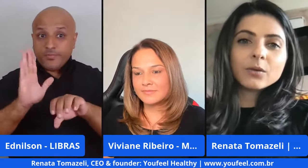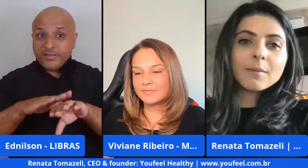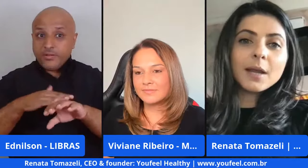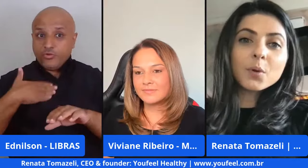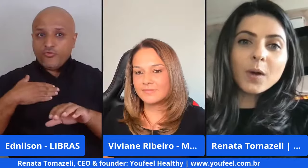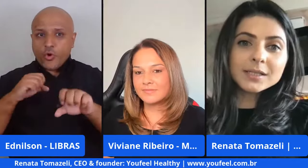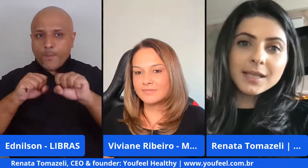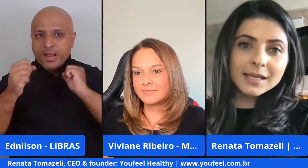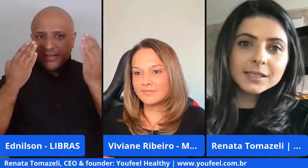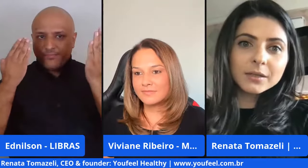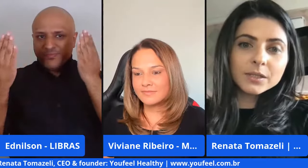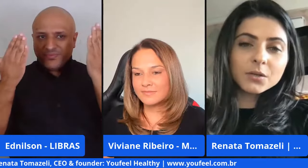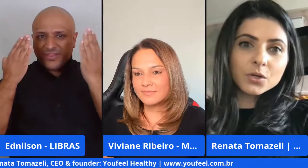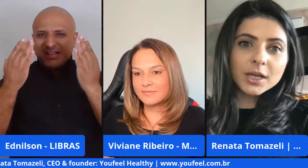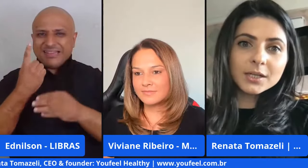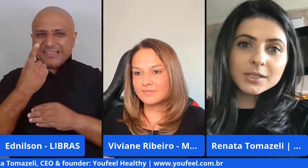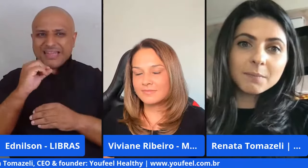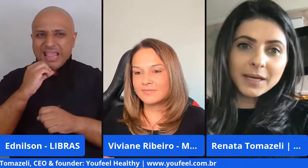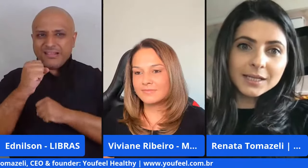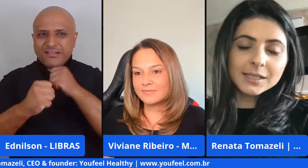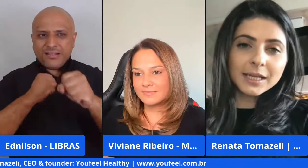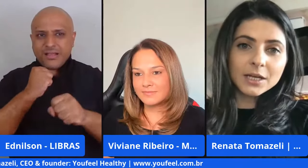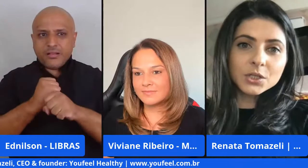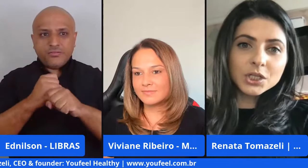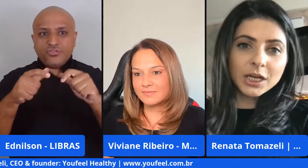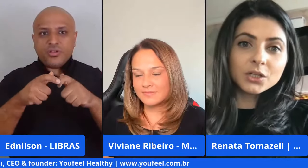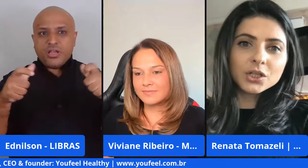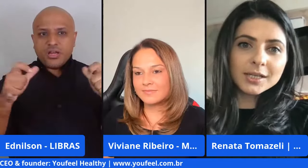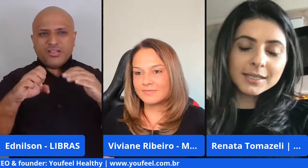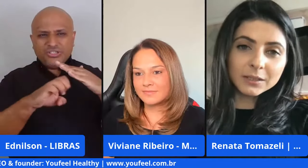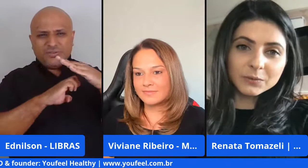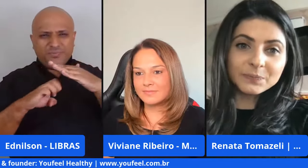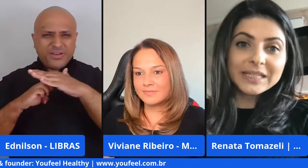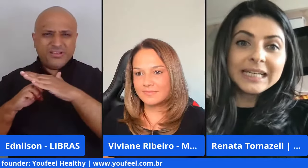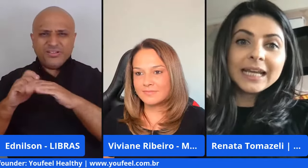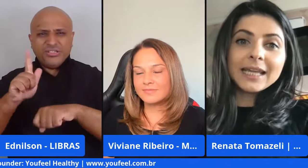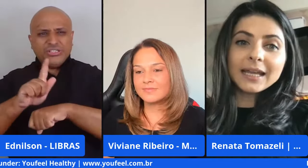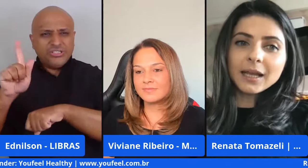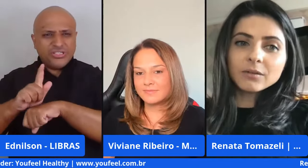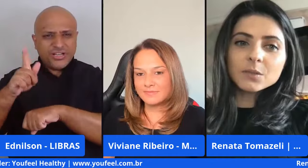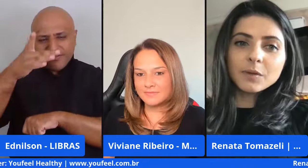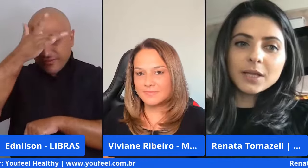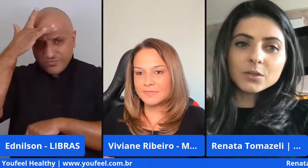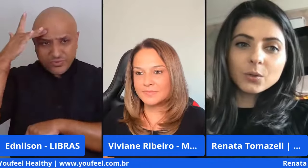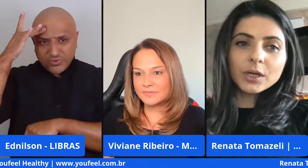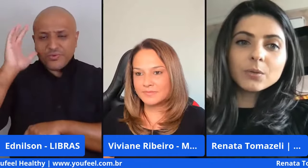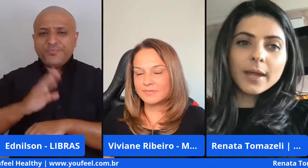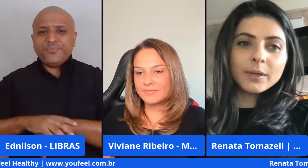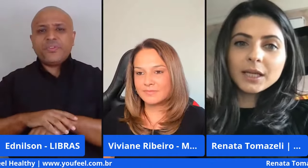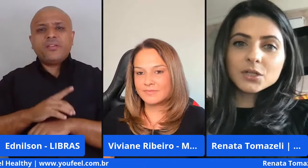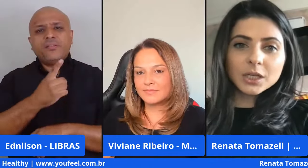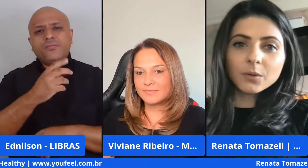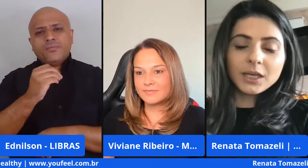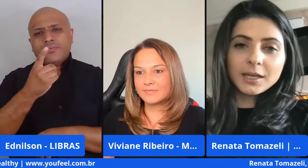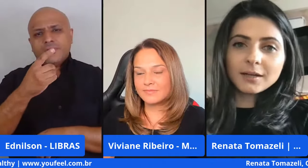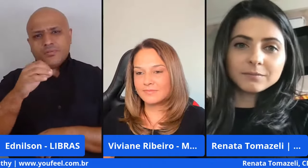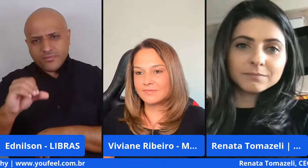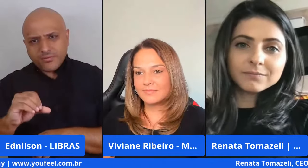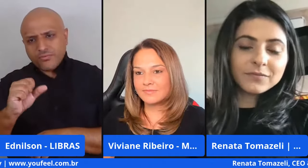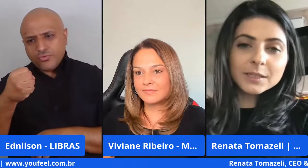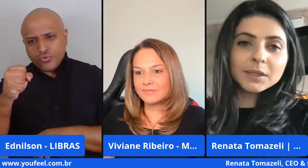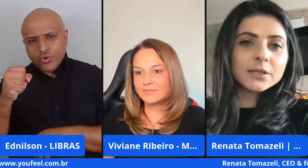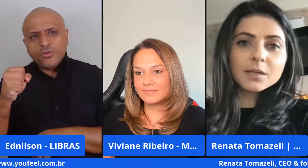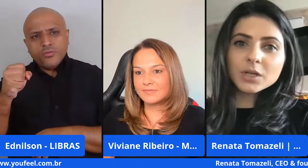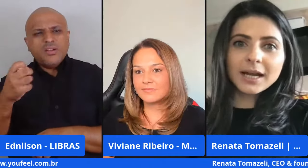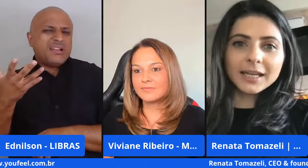eu trabalhei por quase 10 anos dentro de grandes empresas em áreas de gente e gestão e aí lá em 2018 eu entendi que eu queria